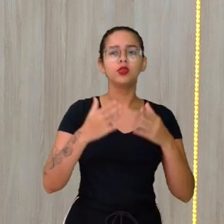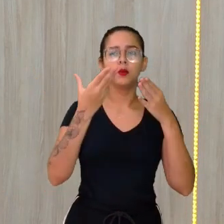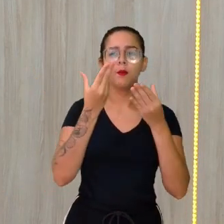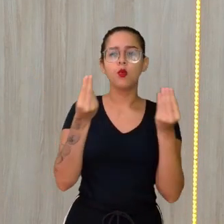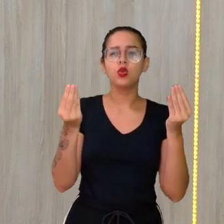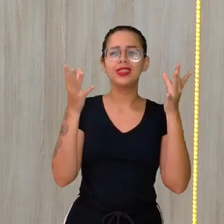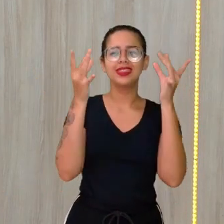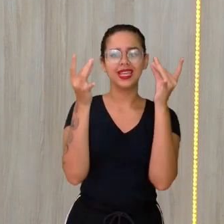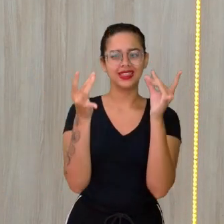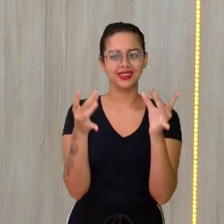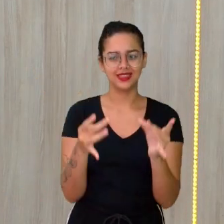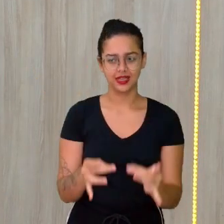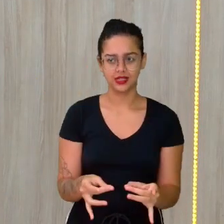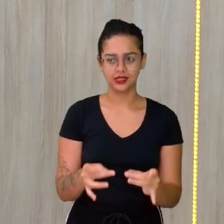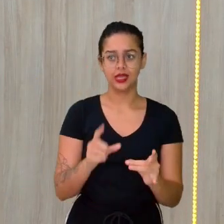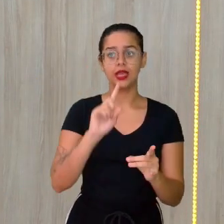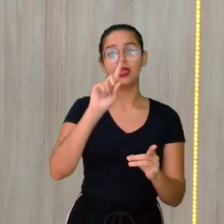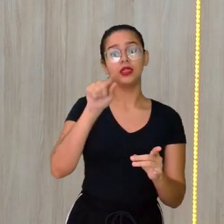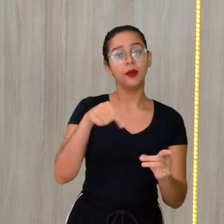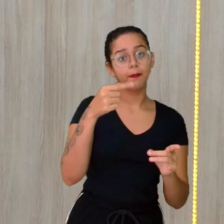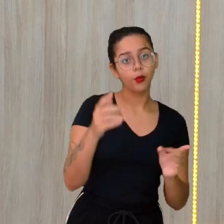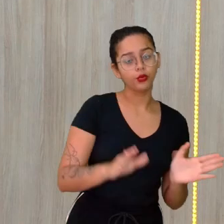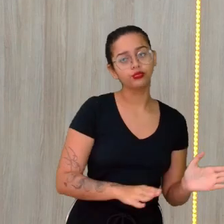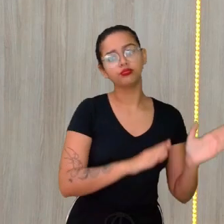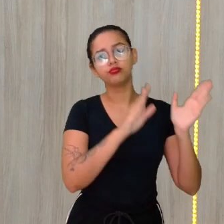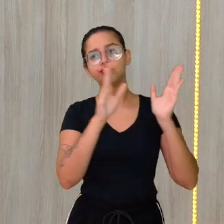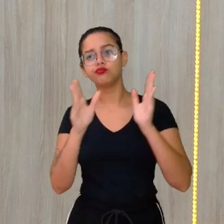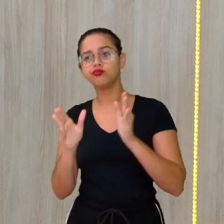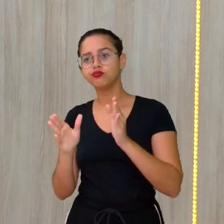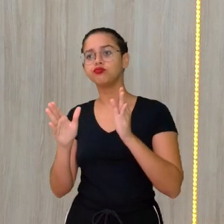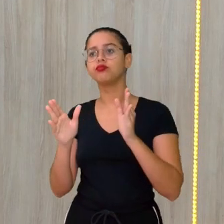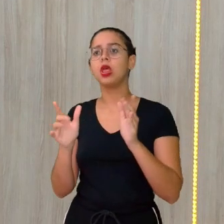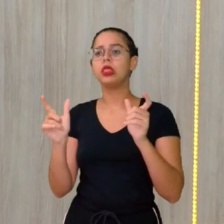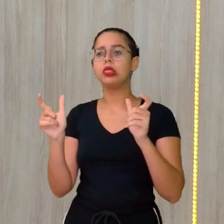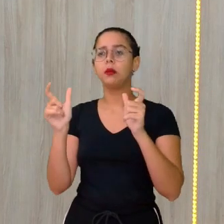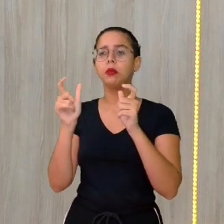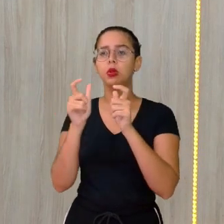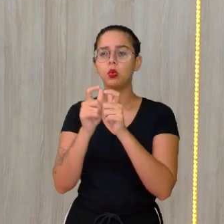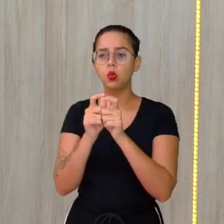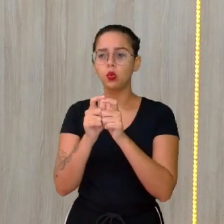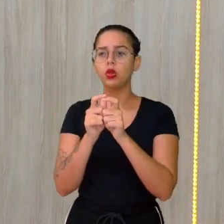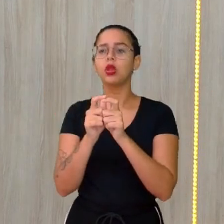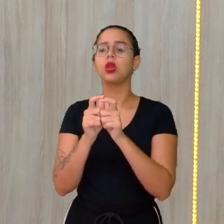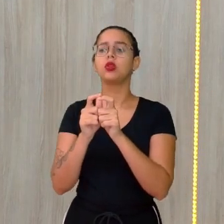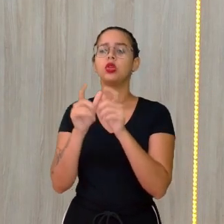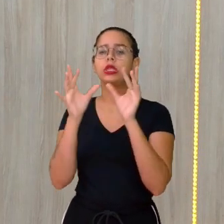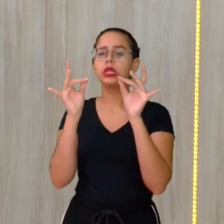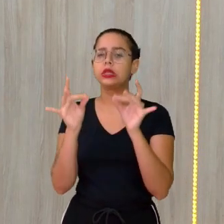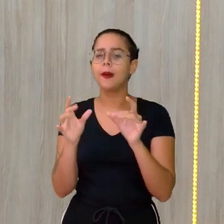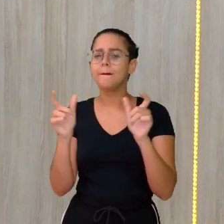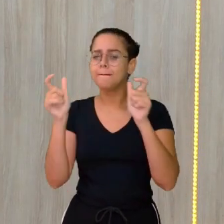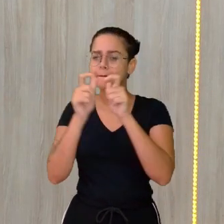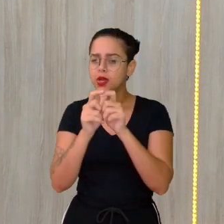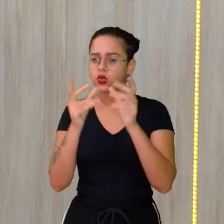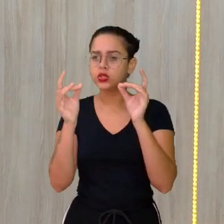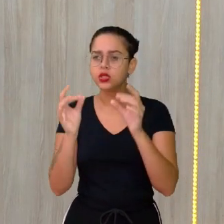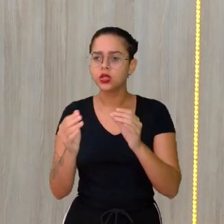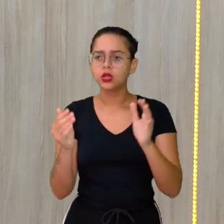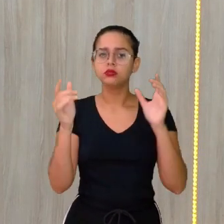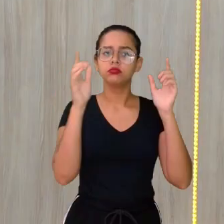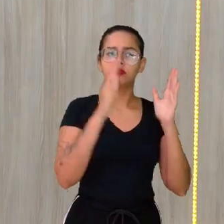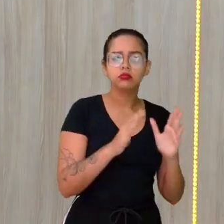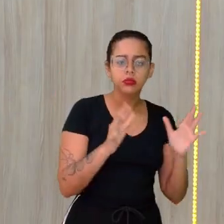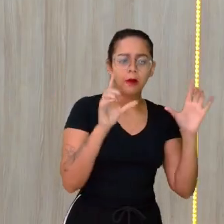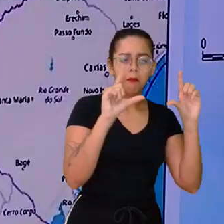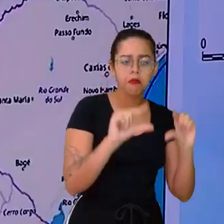detalhe, né? Aí vai diminuindo a escala, a gente vai vendo cada vez menos detalhes. Aqui, no último,